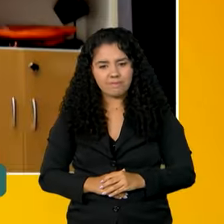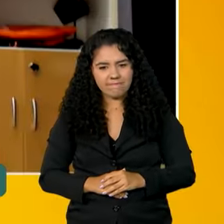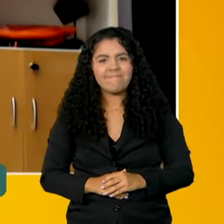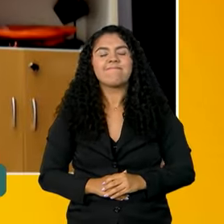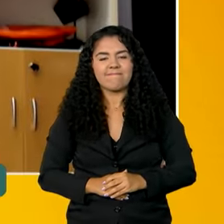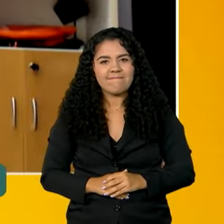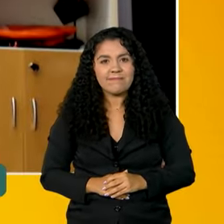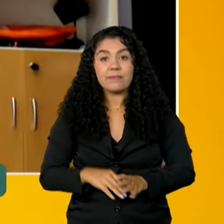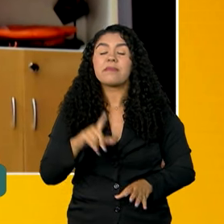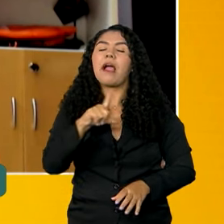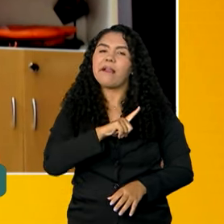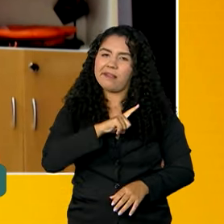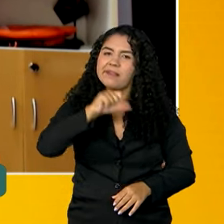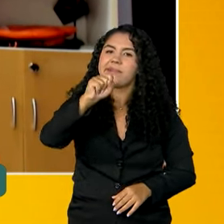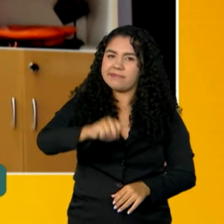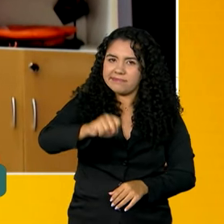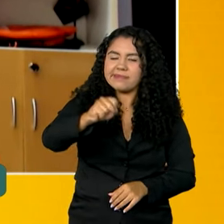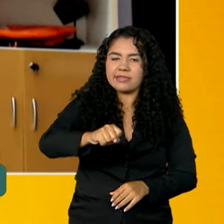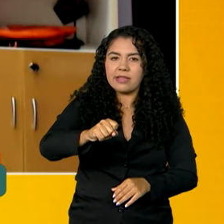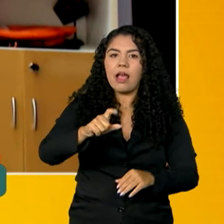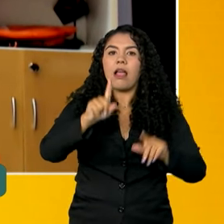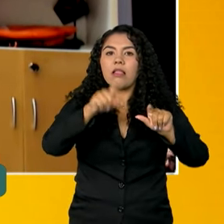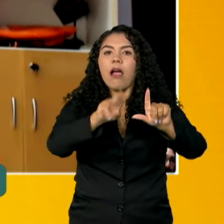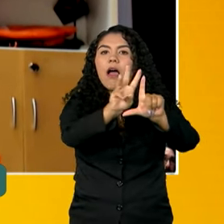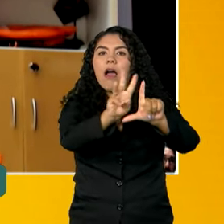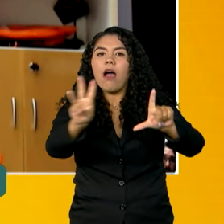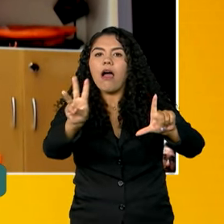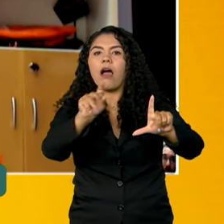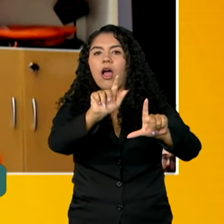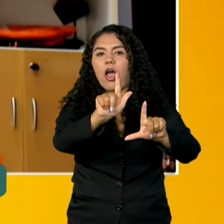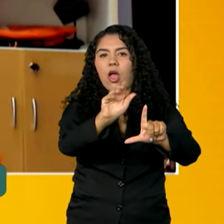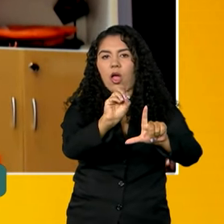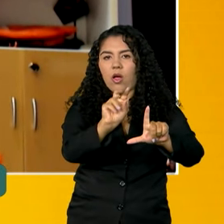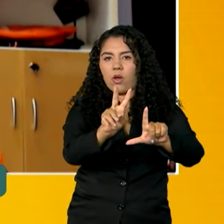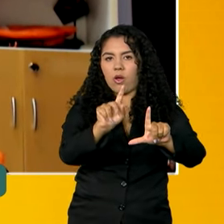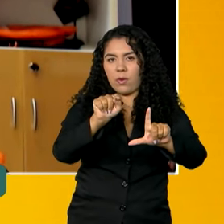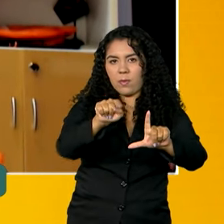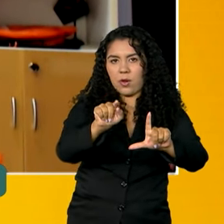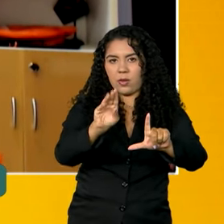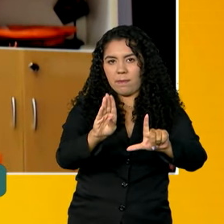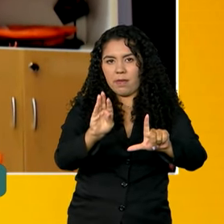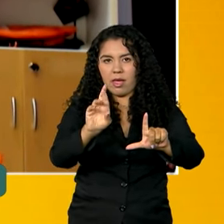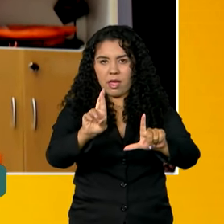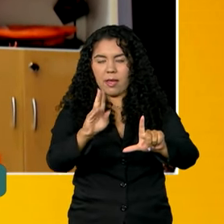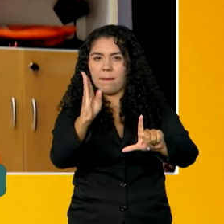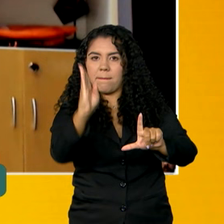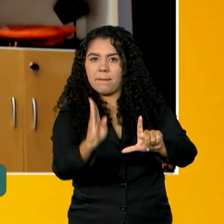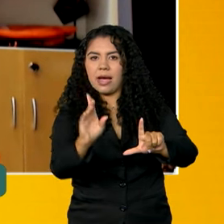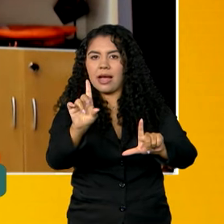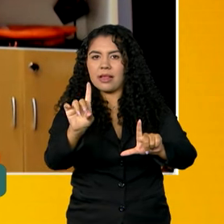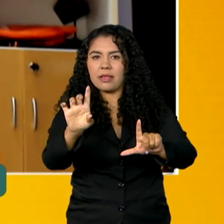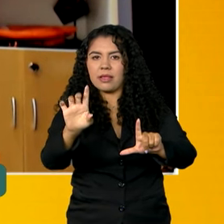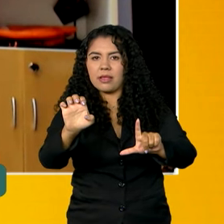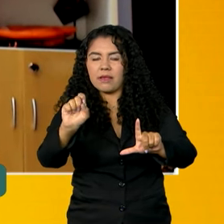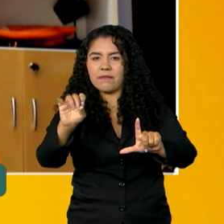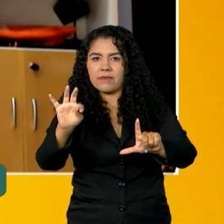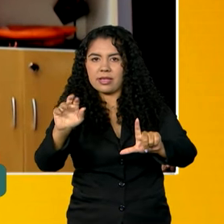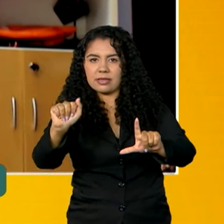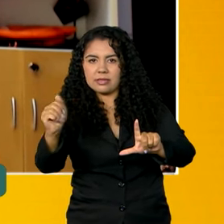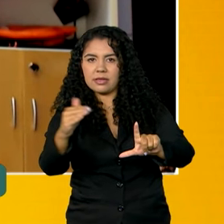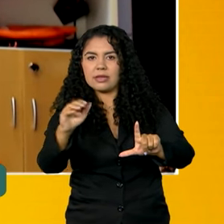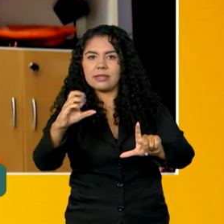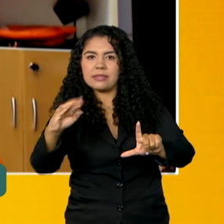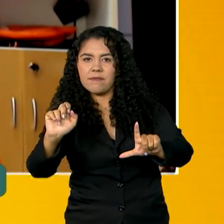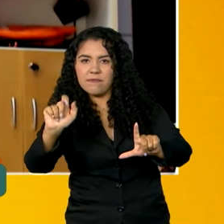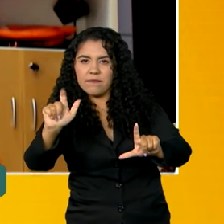Ótimo! A gente tem, sim, o portal gov.br barra defesa civil alerta. Ou